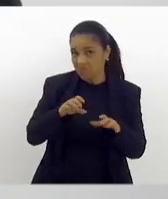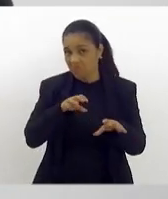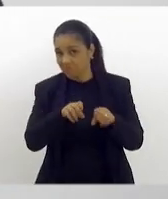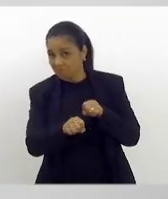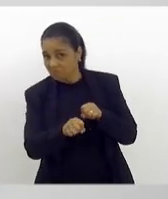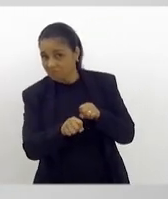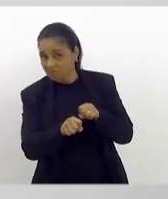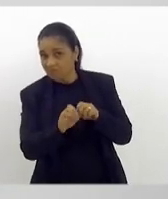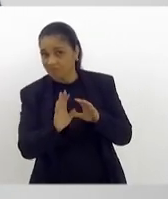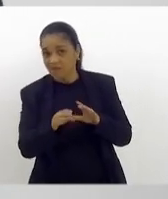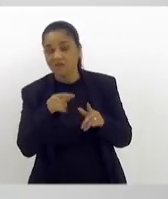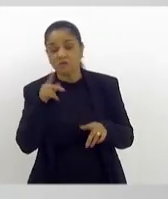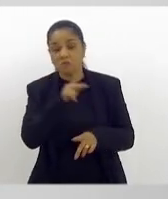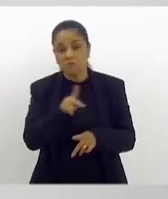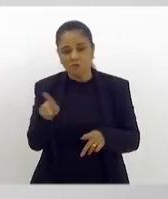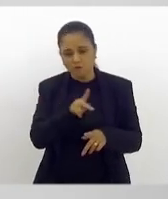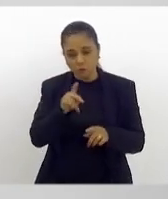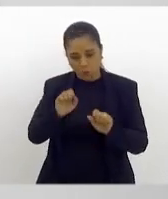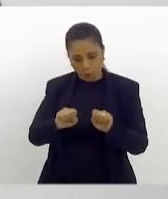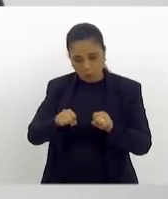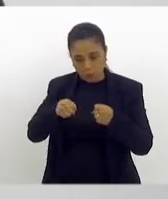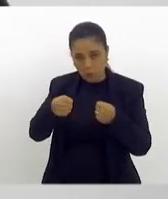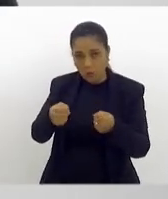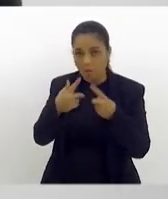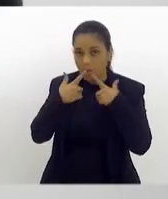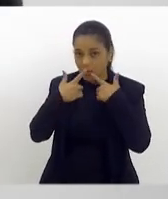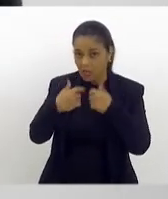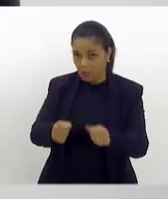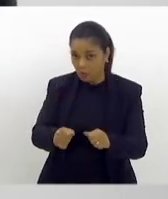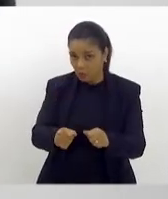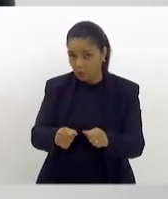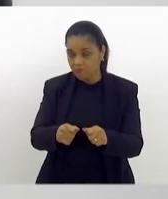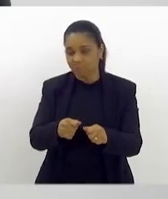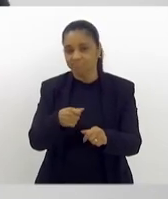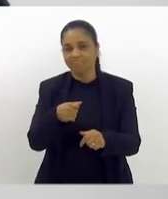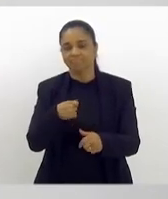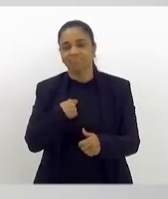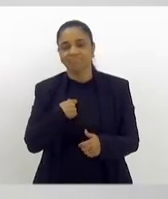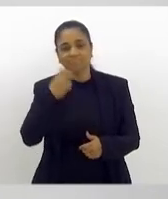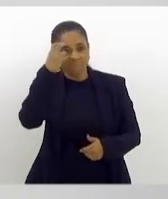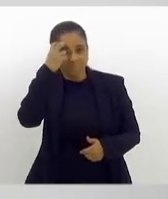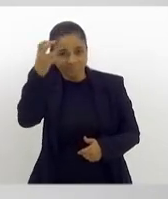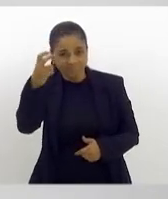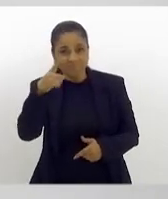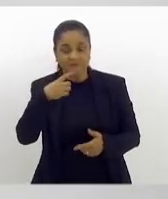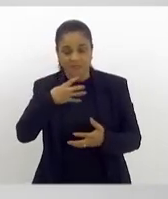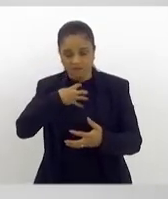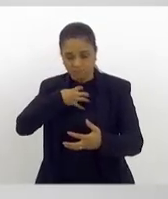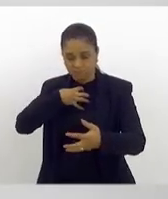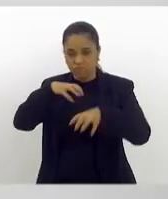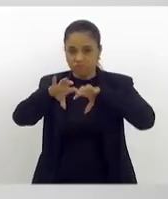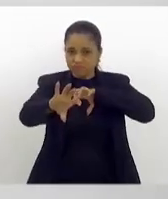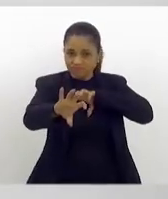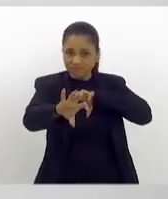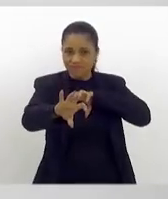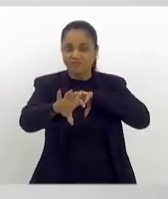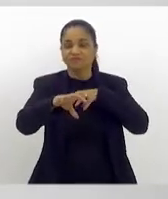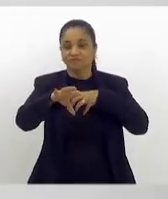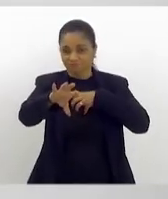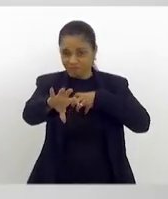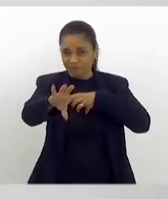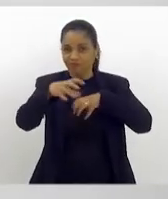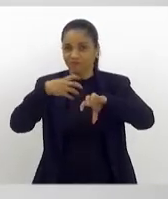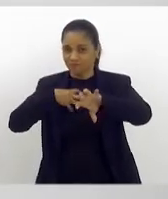professores autodidatas que se esforçaram, que têm a empatia e descobrem por si só